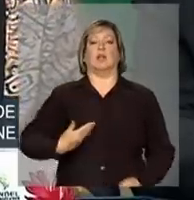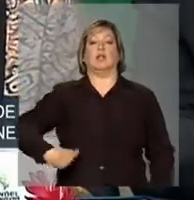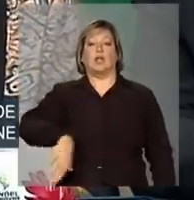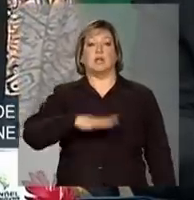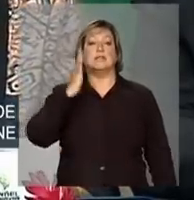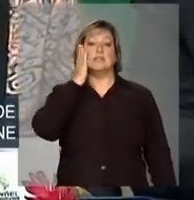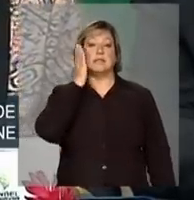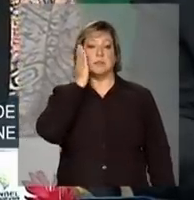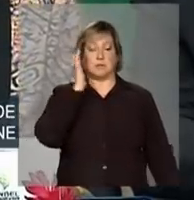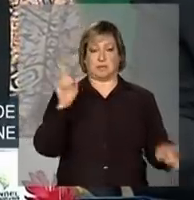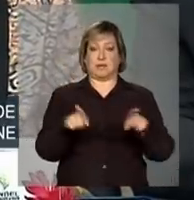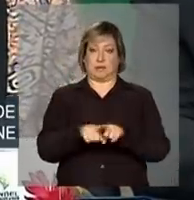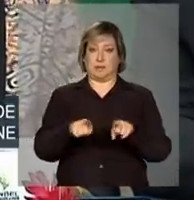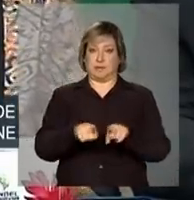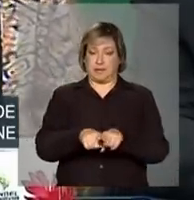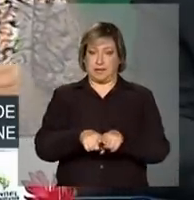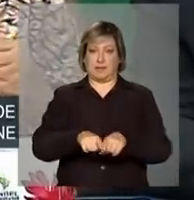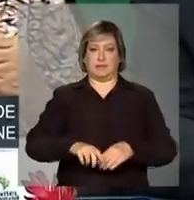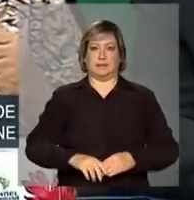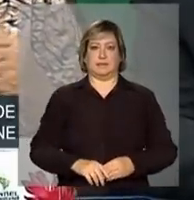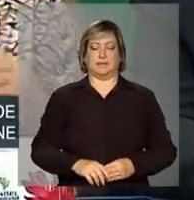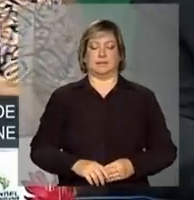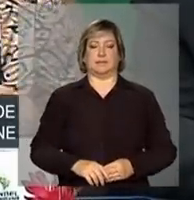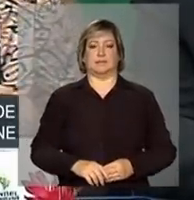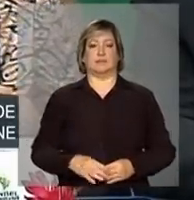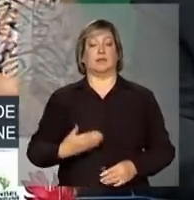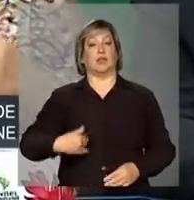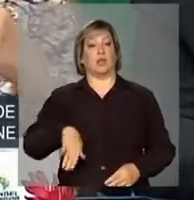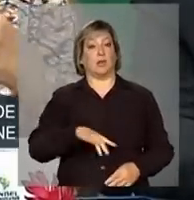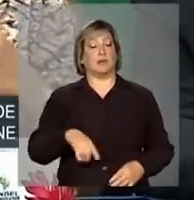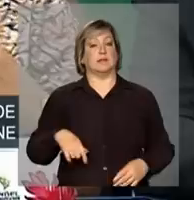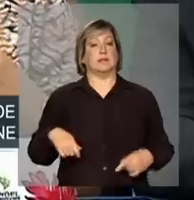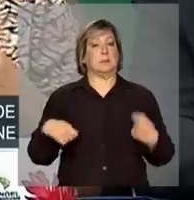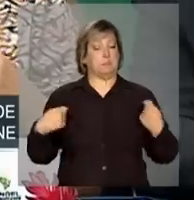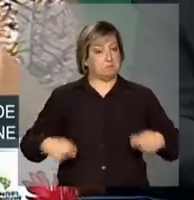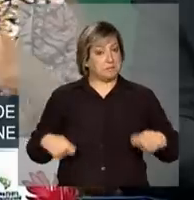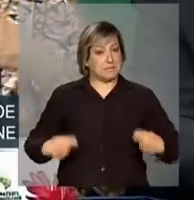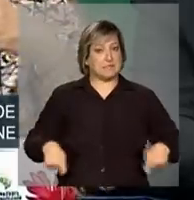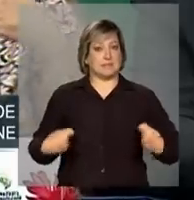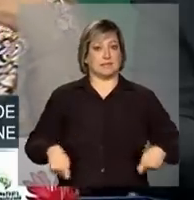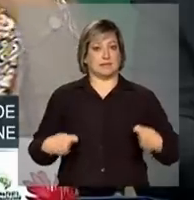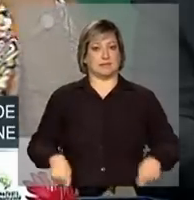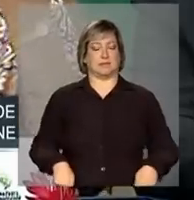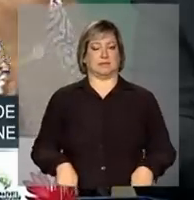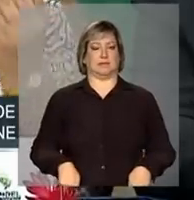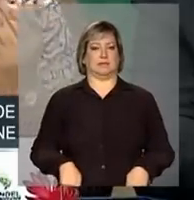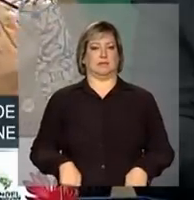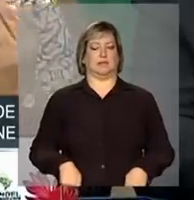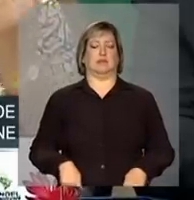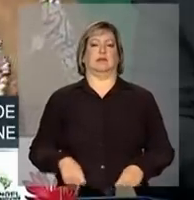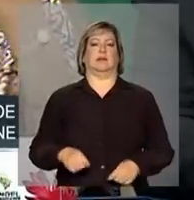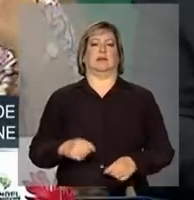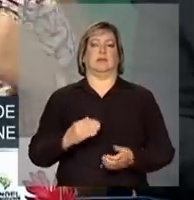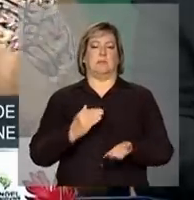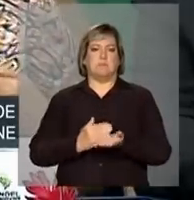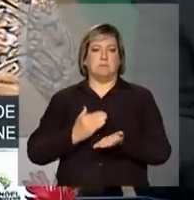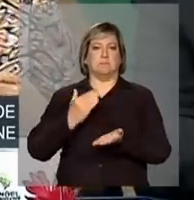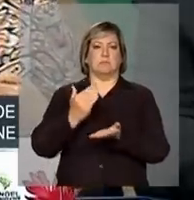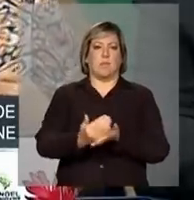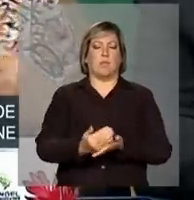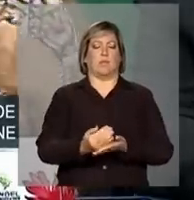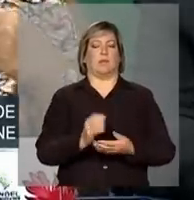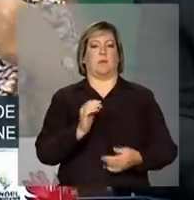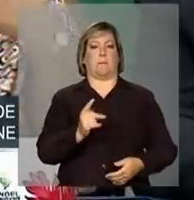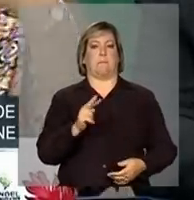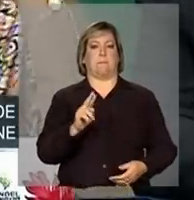também que devemos não só prorrogar as medidas, mas ampliá